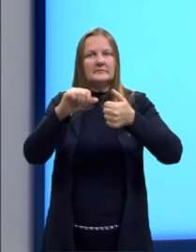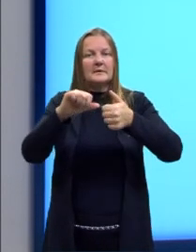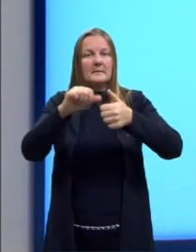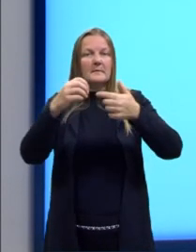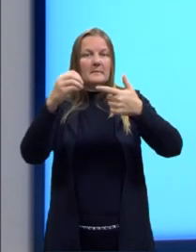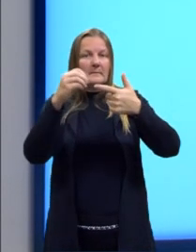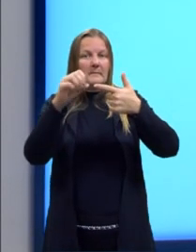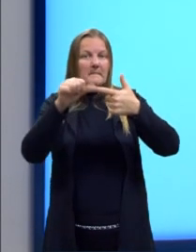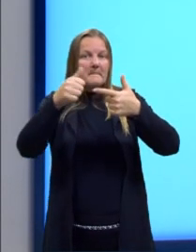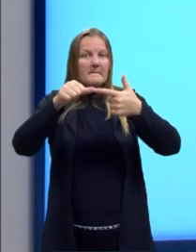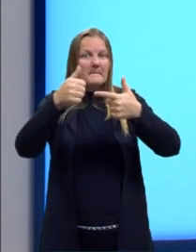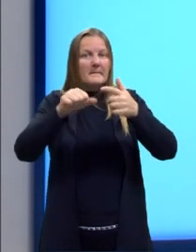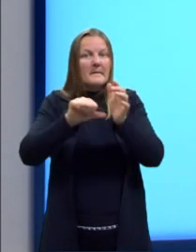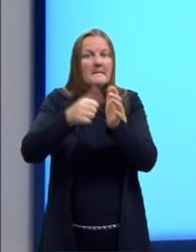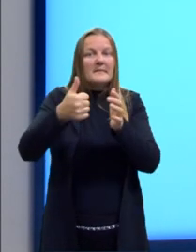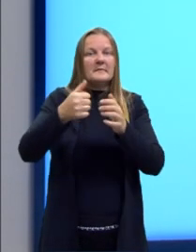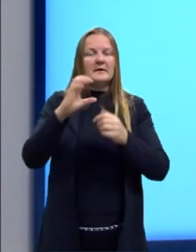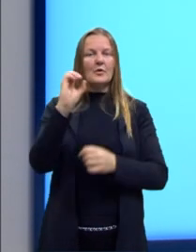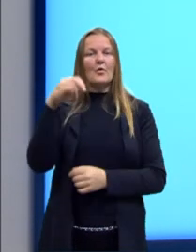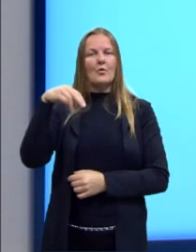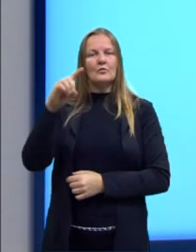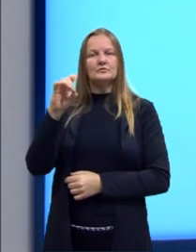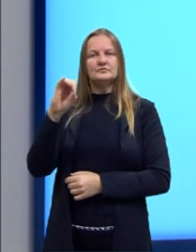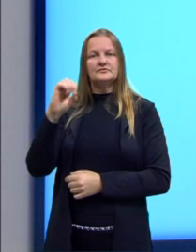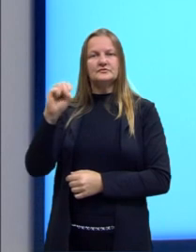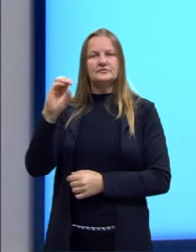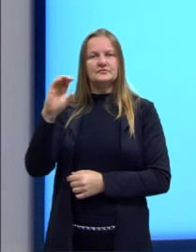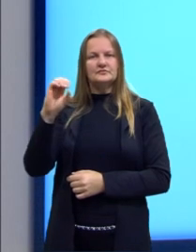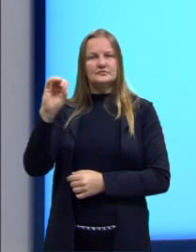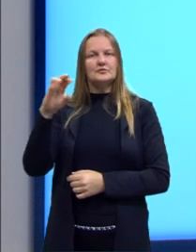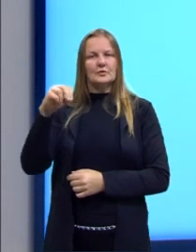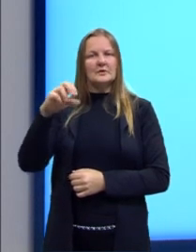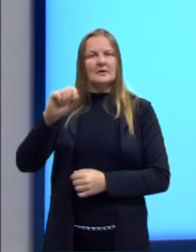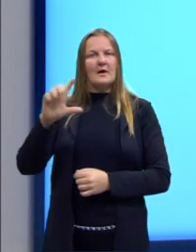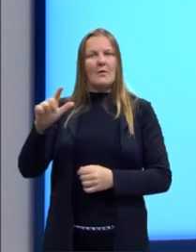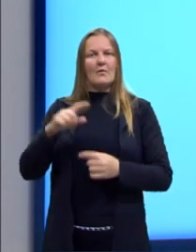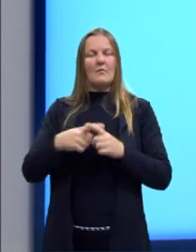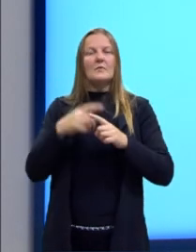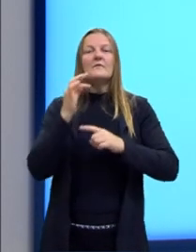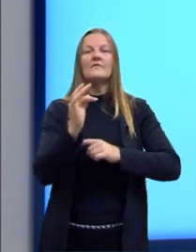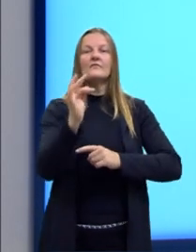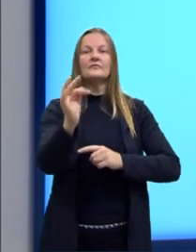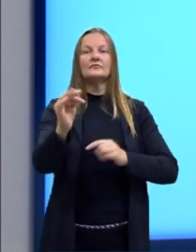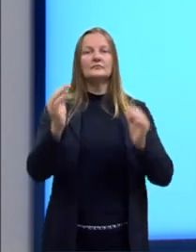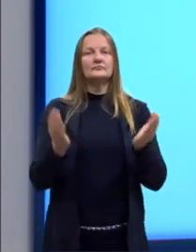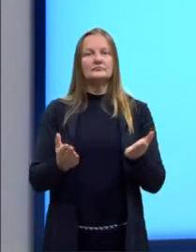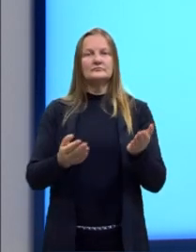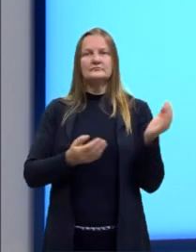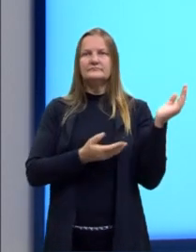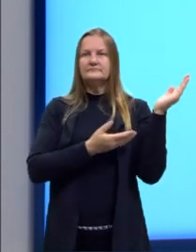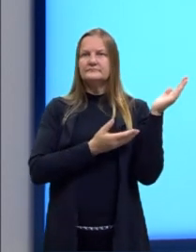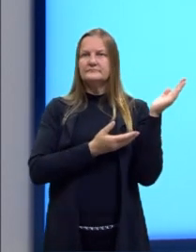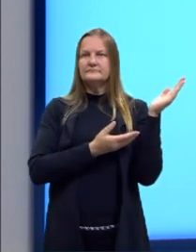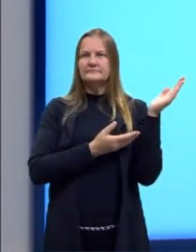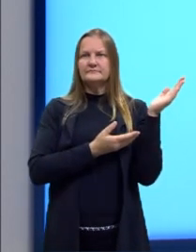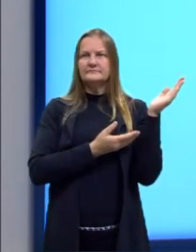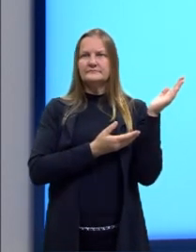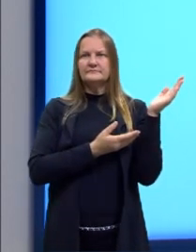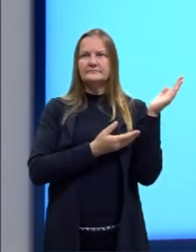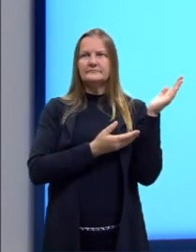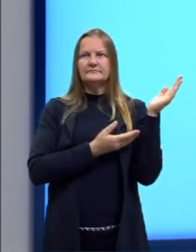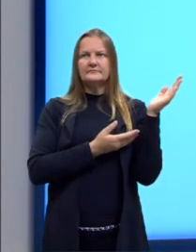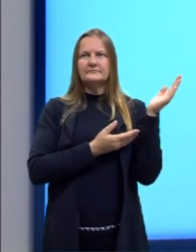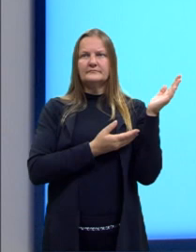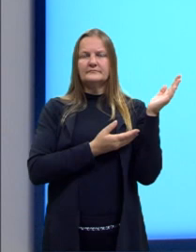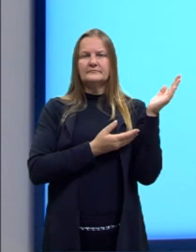Does, presente simples. Am going to, que é o futuro. I am going to be. Ok? Então,